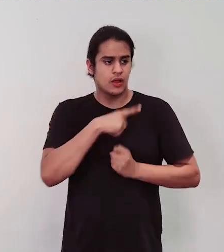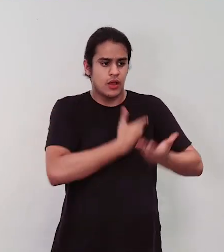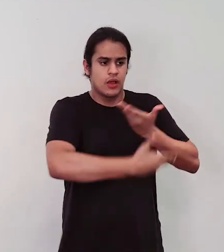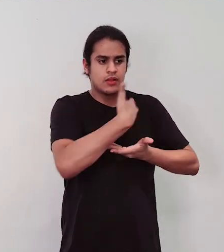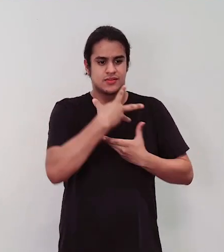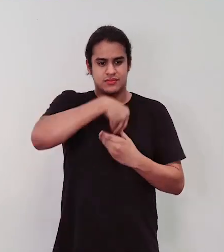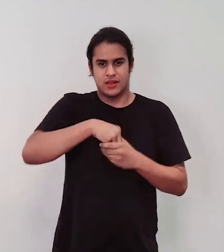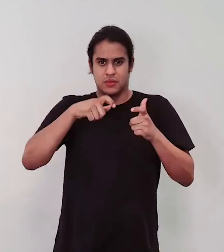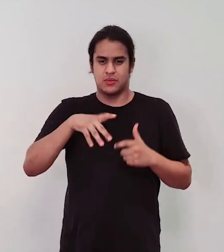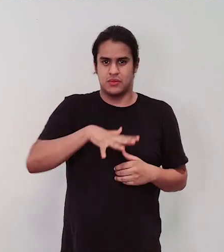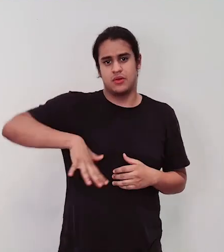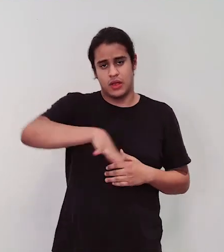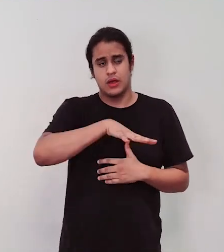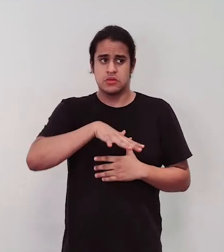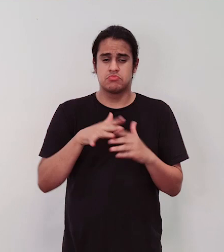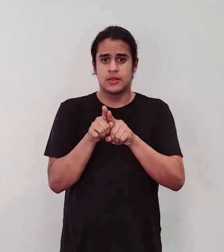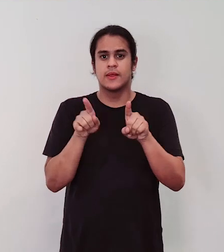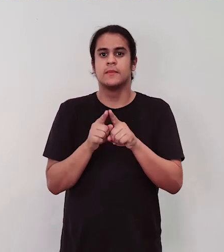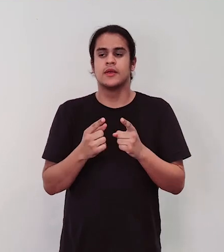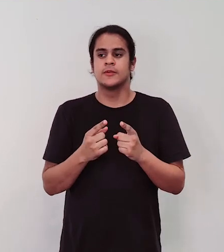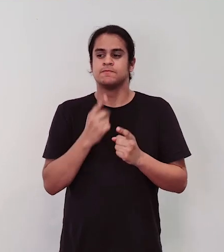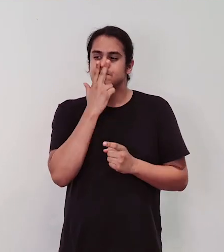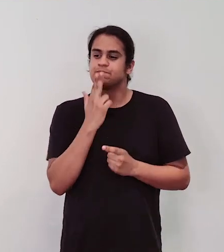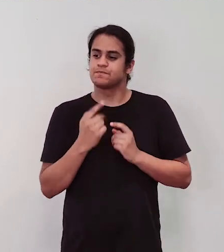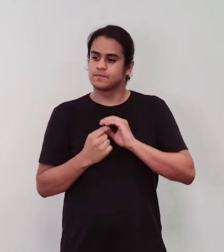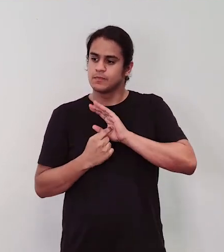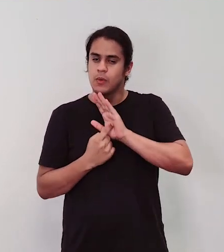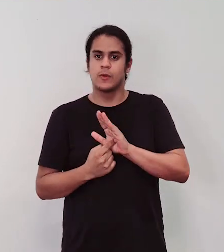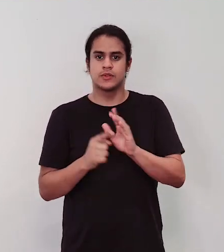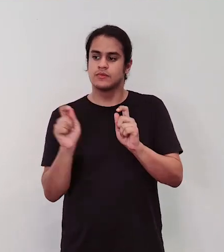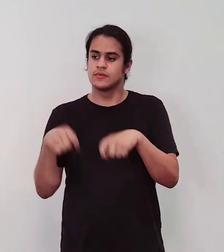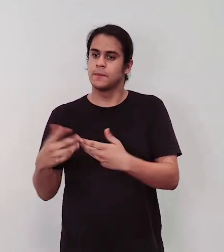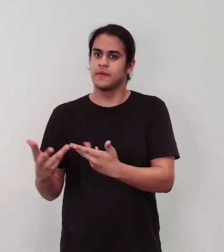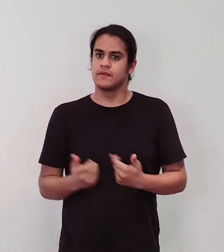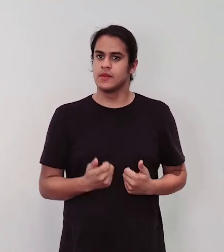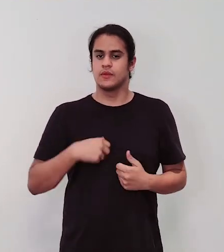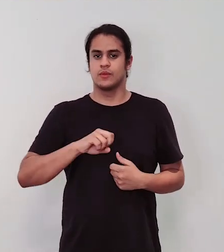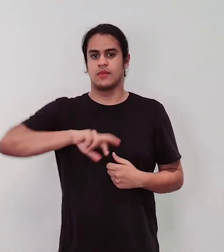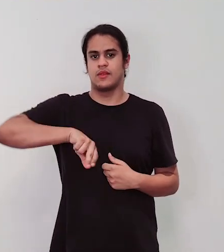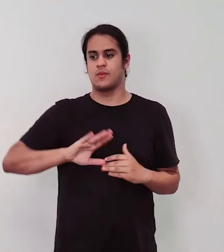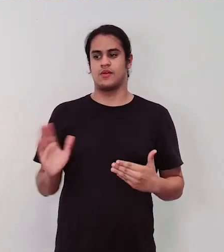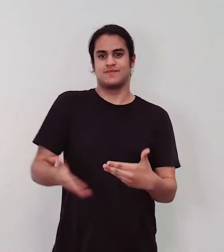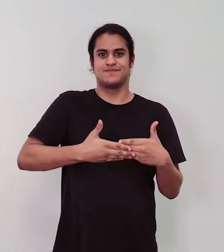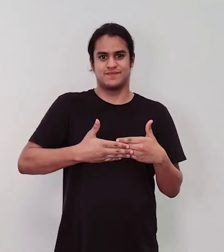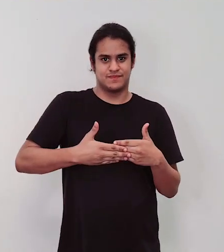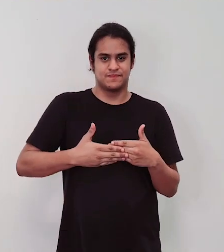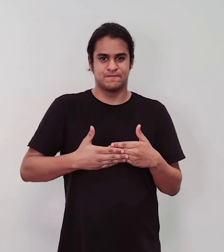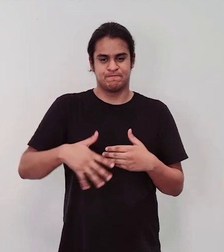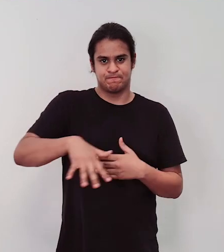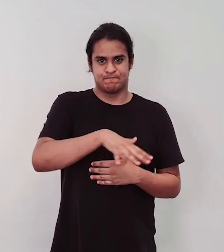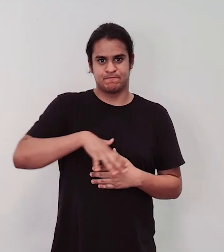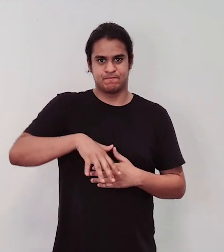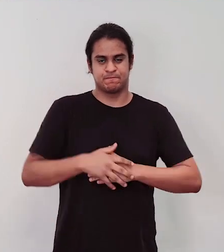e também nos mostra quem é bem-vindo, quem não é bem-vindo nesses espaços. Por